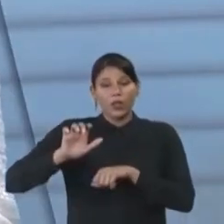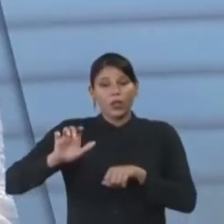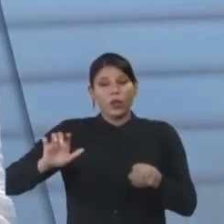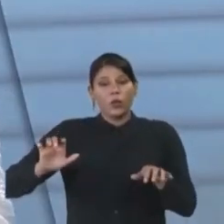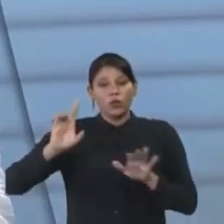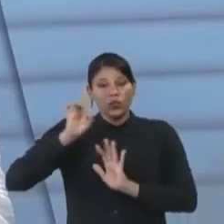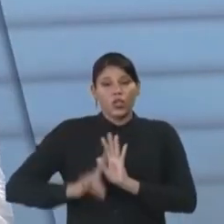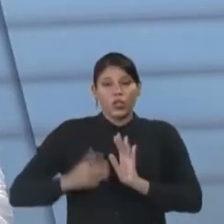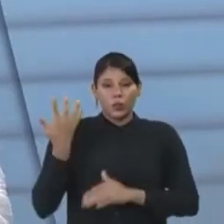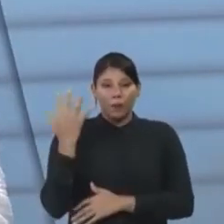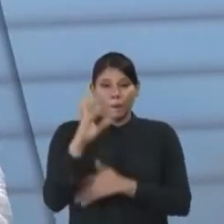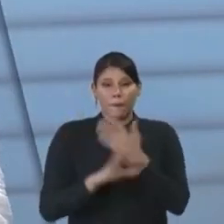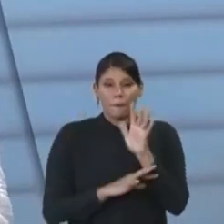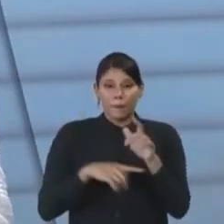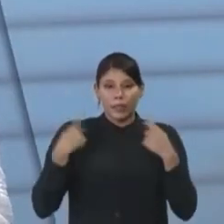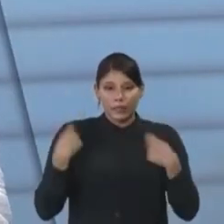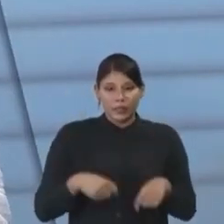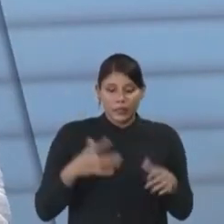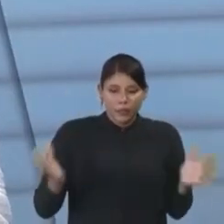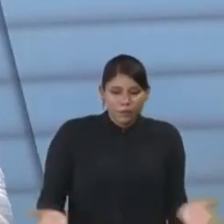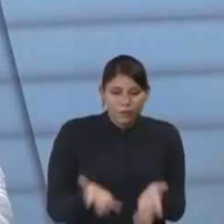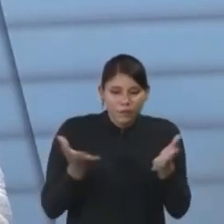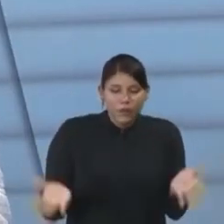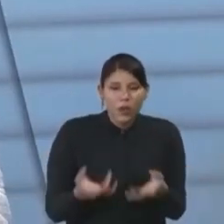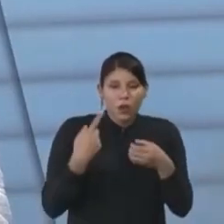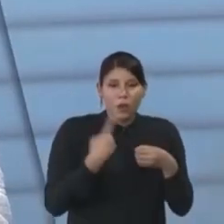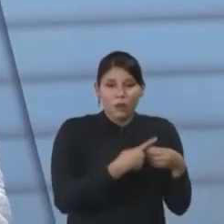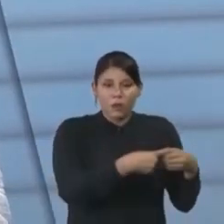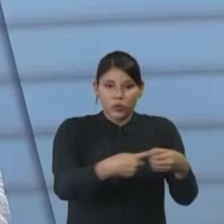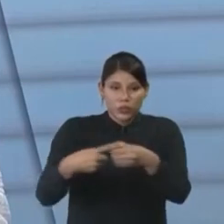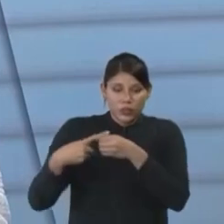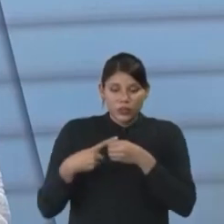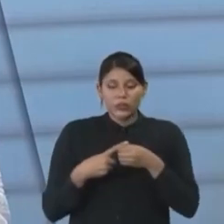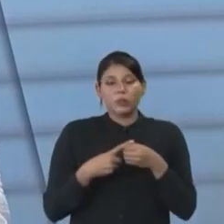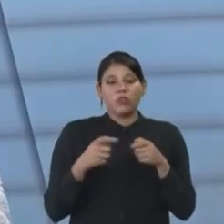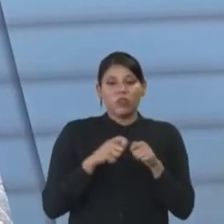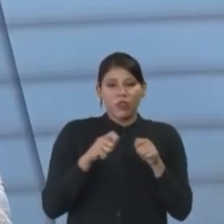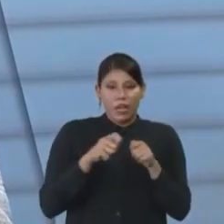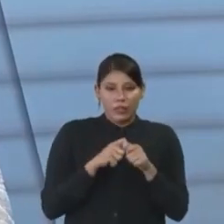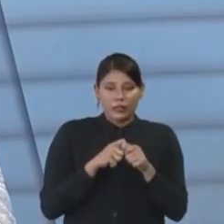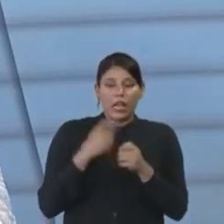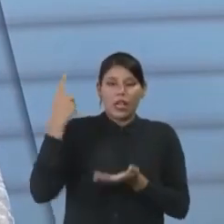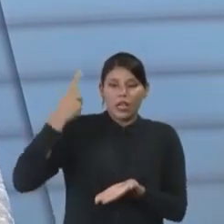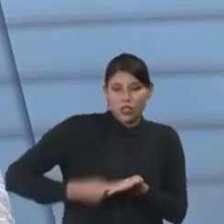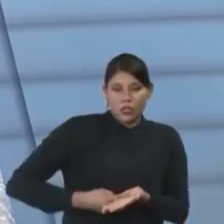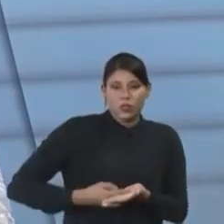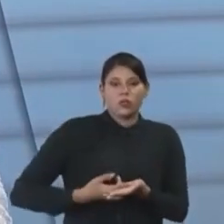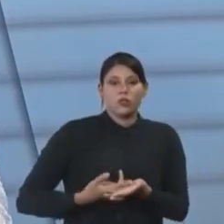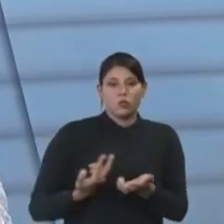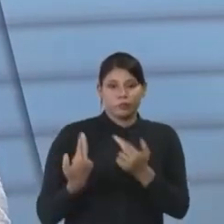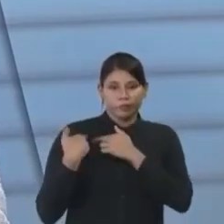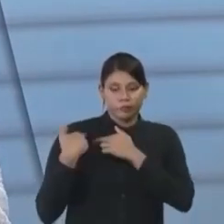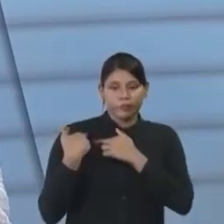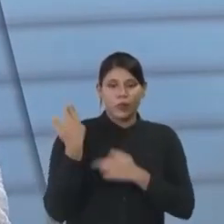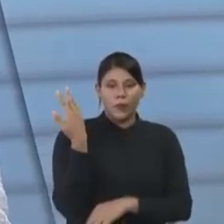dê incentivo fiscal para que esses municípios realmente assumam uma política